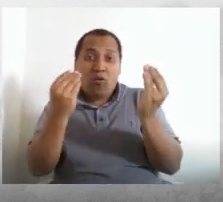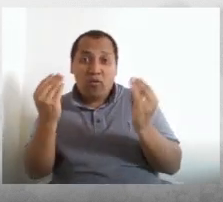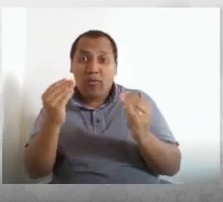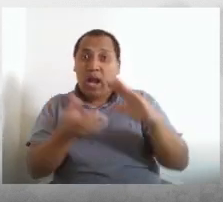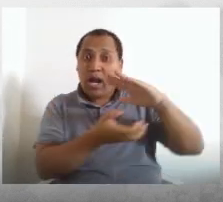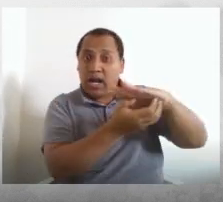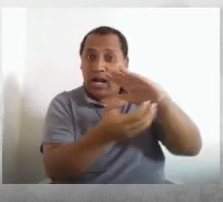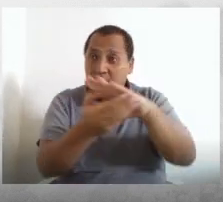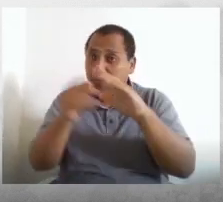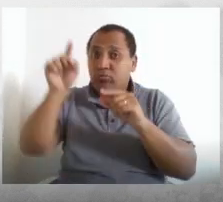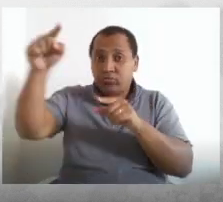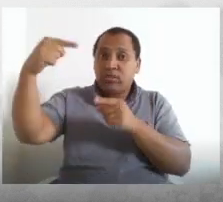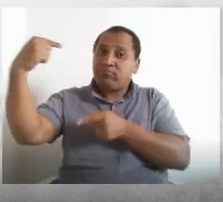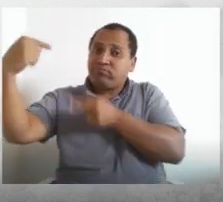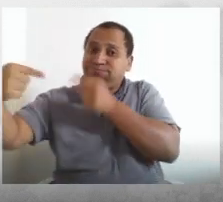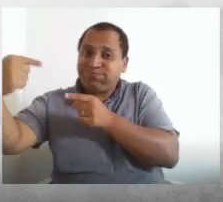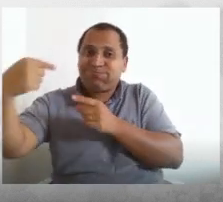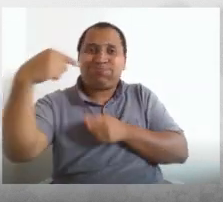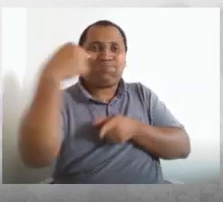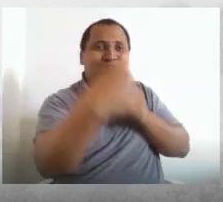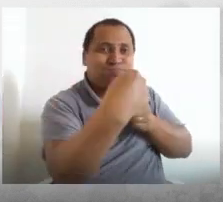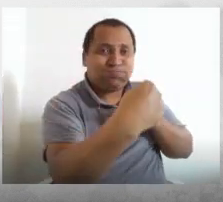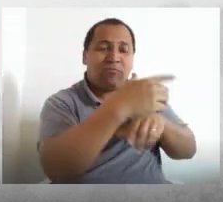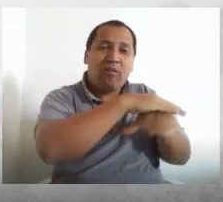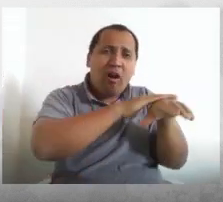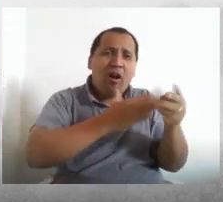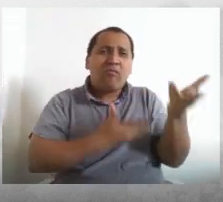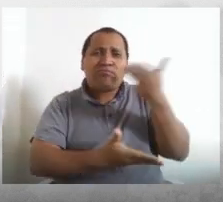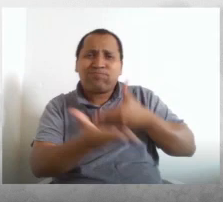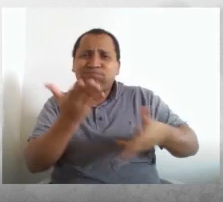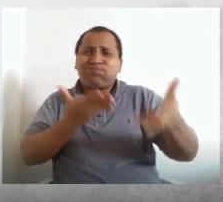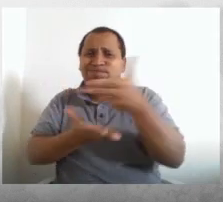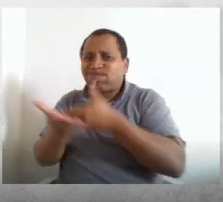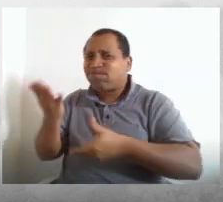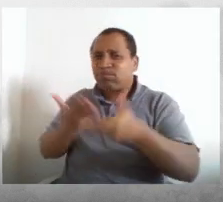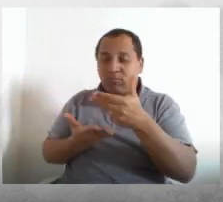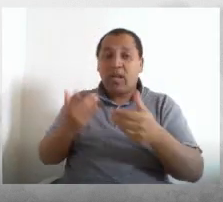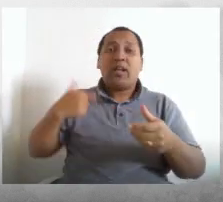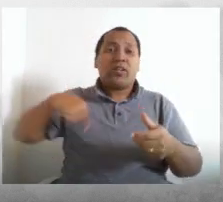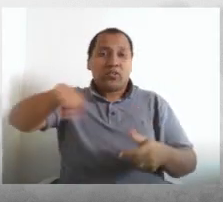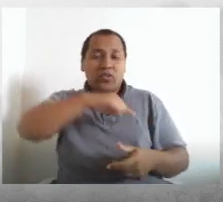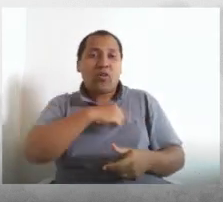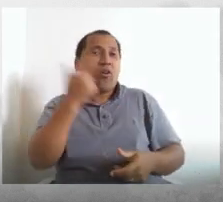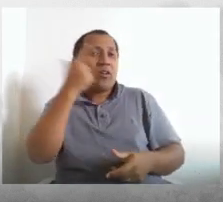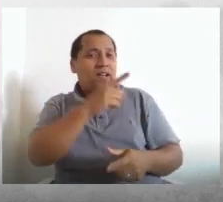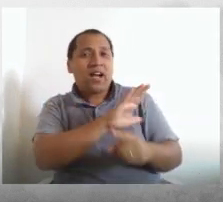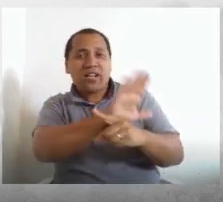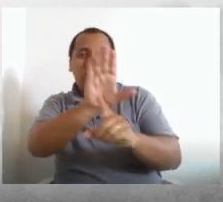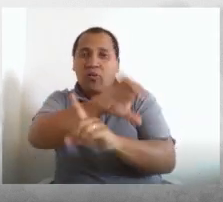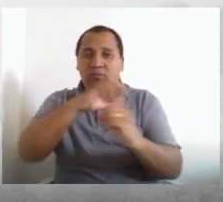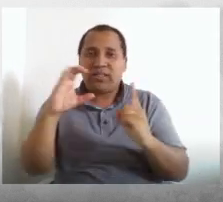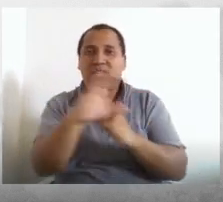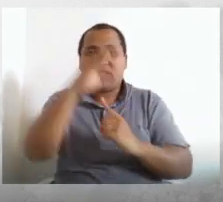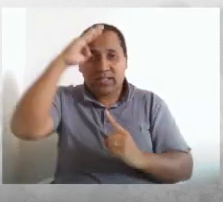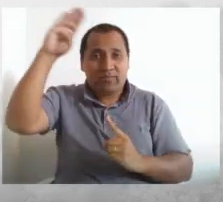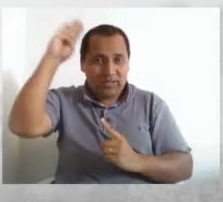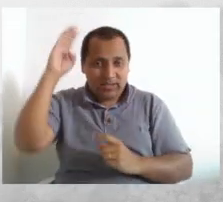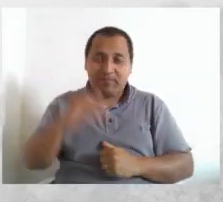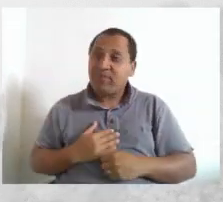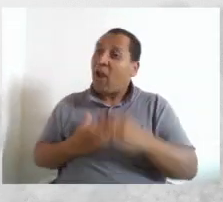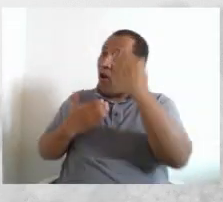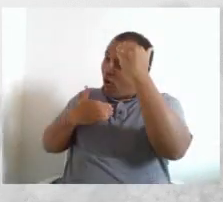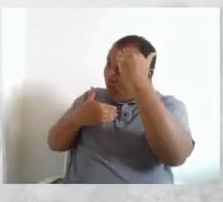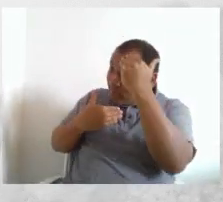amplamente com os campos, e nós faremos da melhor forma possível, visando diminuir os prejuízos para a comunidade